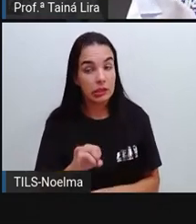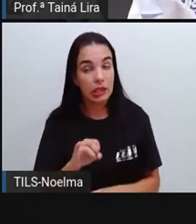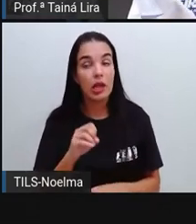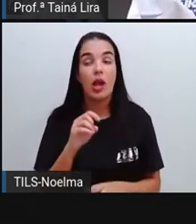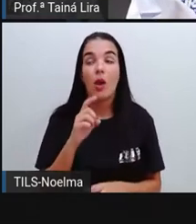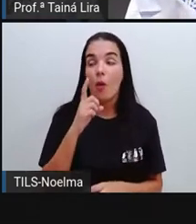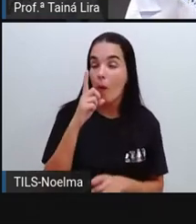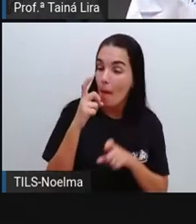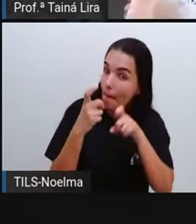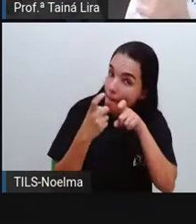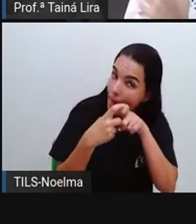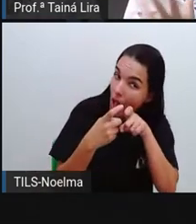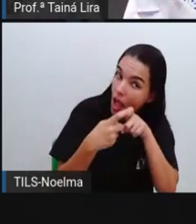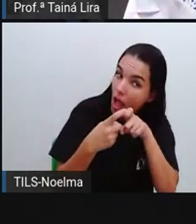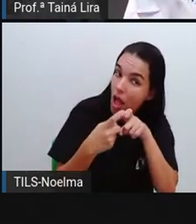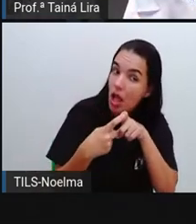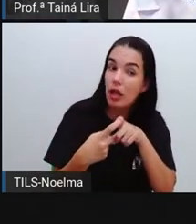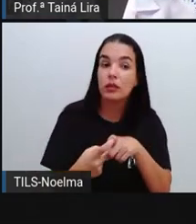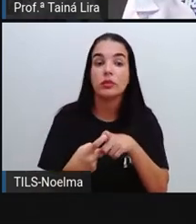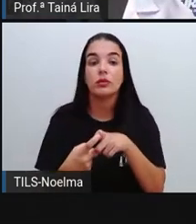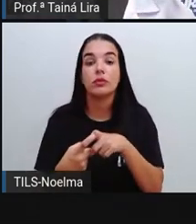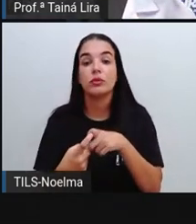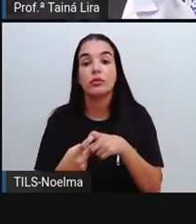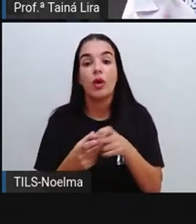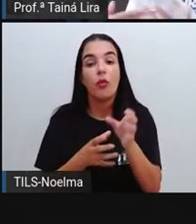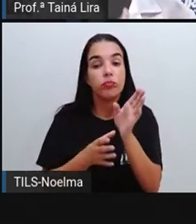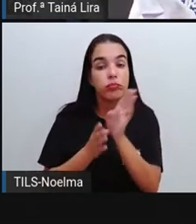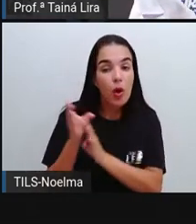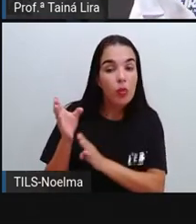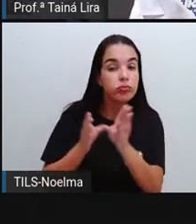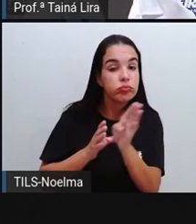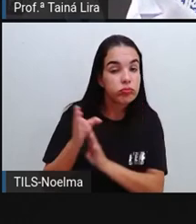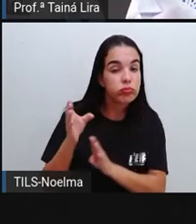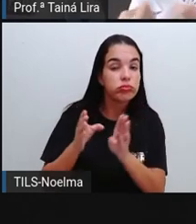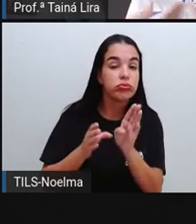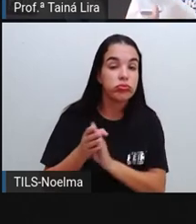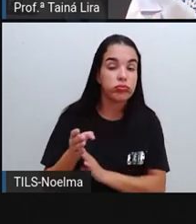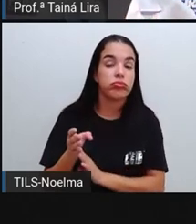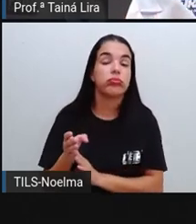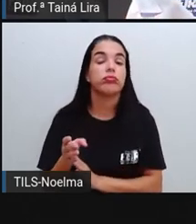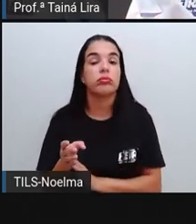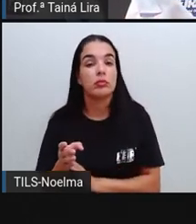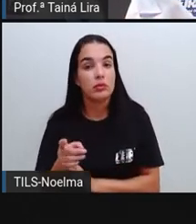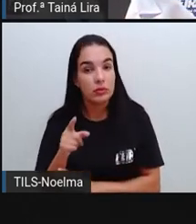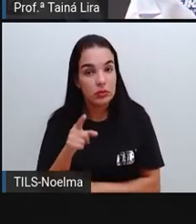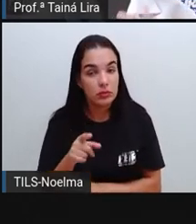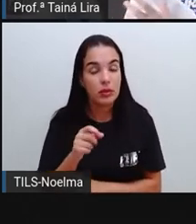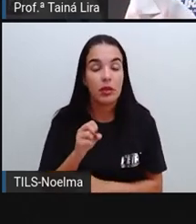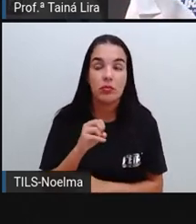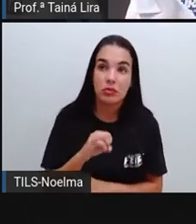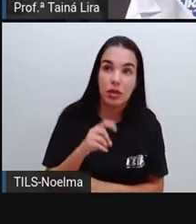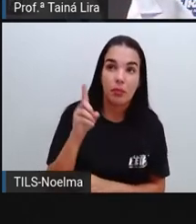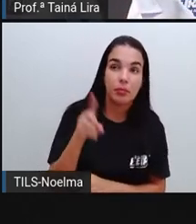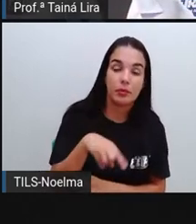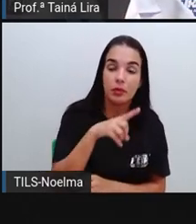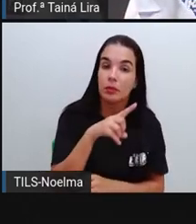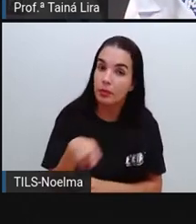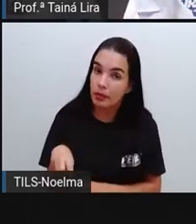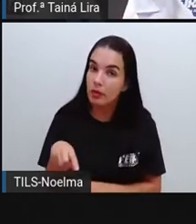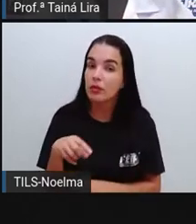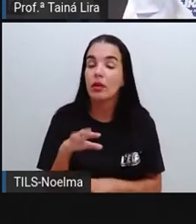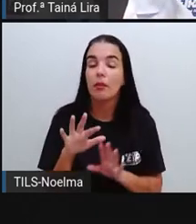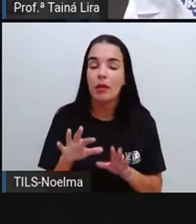a Pró falou, que você tem algum problema de saúde, que o médico tenha proibido, tá?